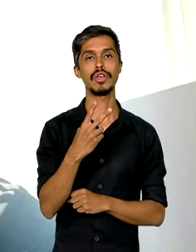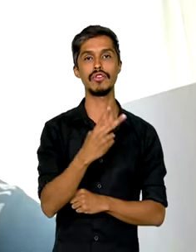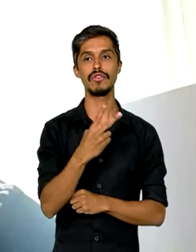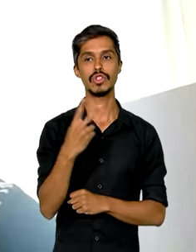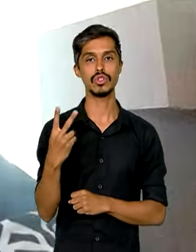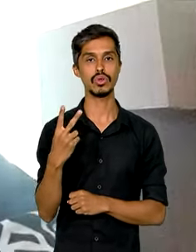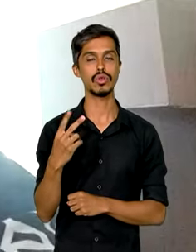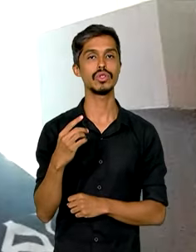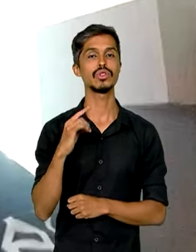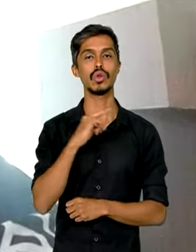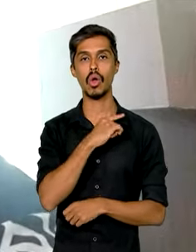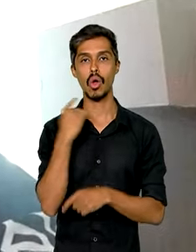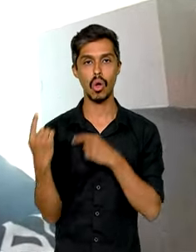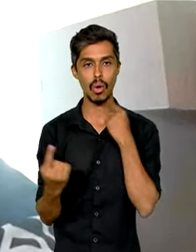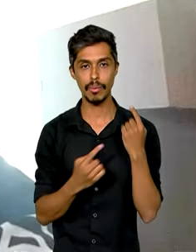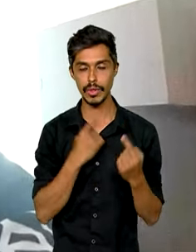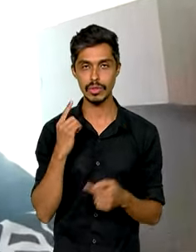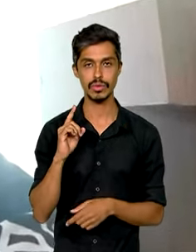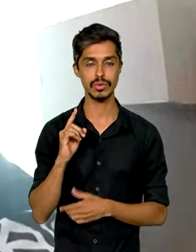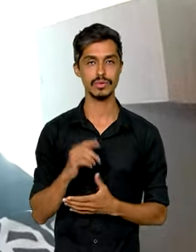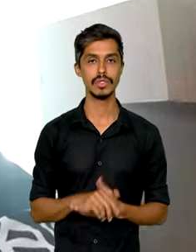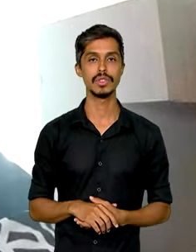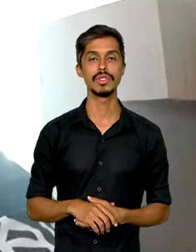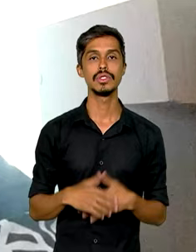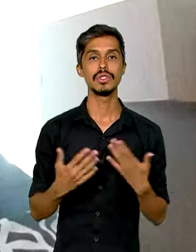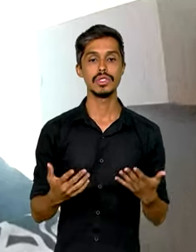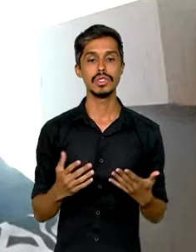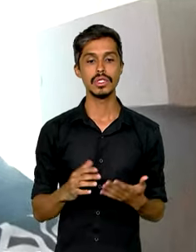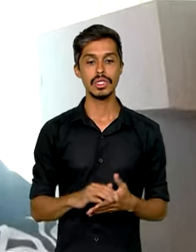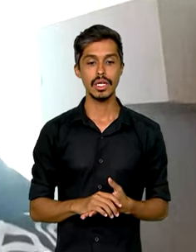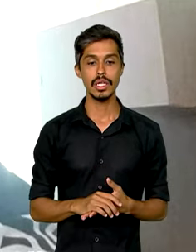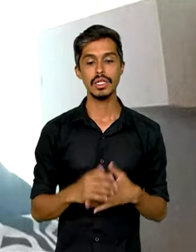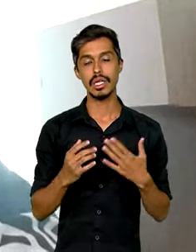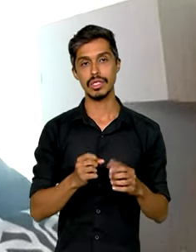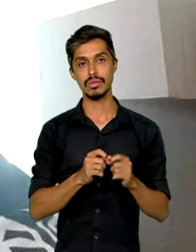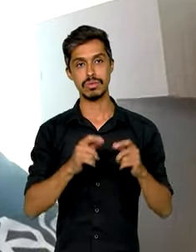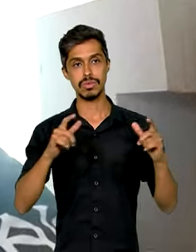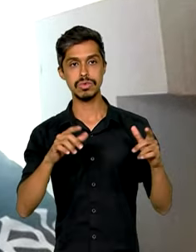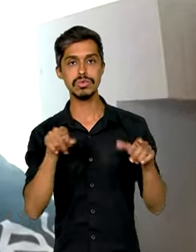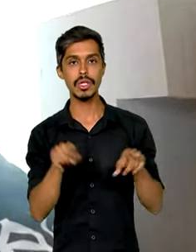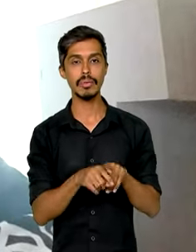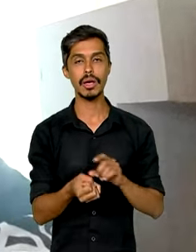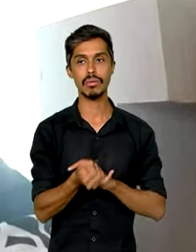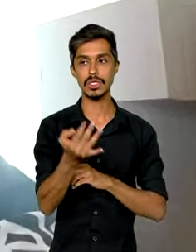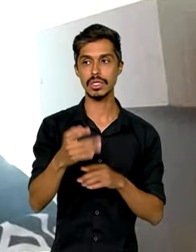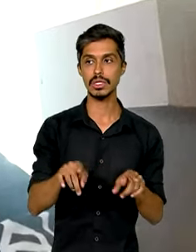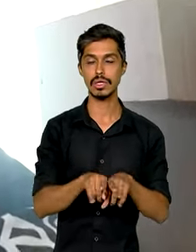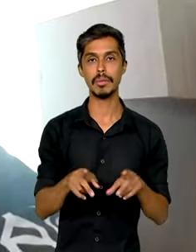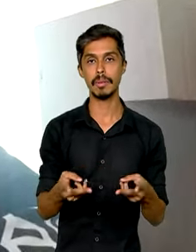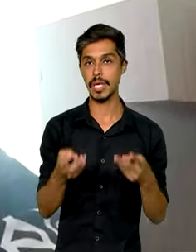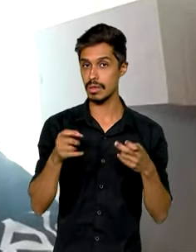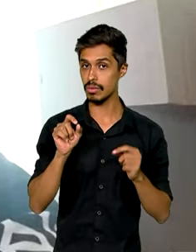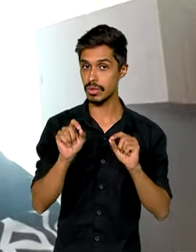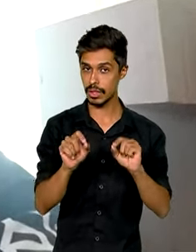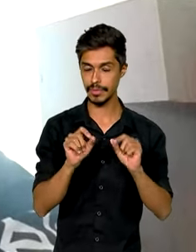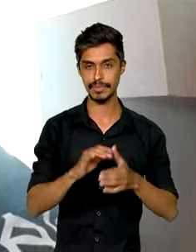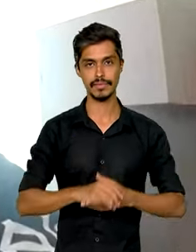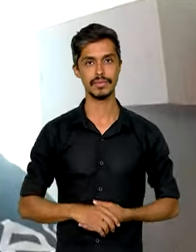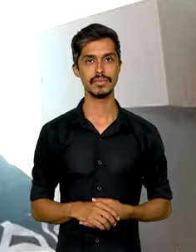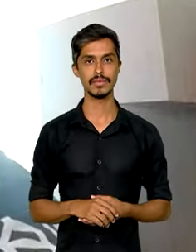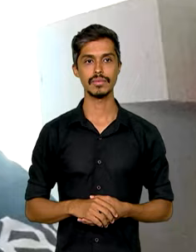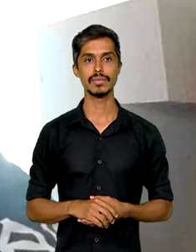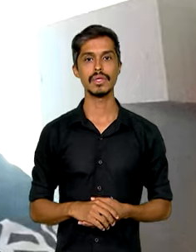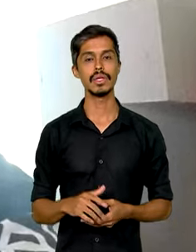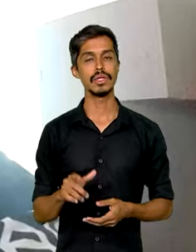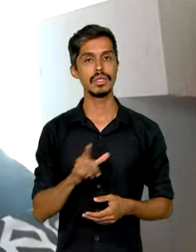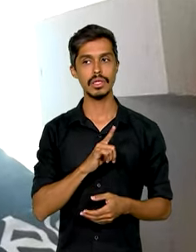óbitos. Além desse aumento do número de casos, a gente tem também identificado que está